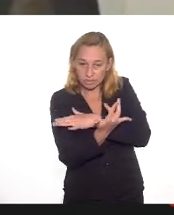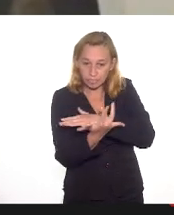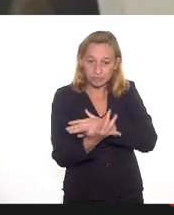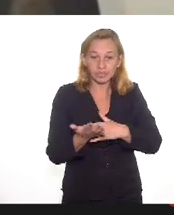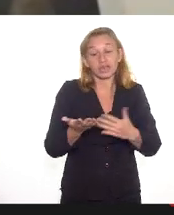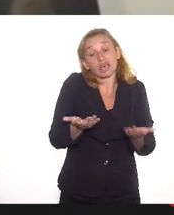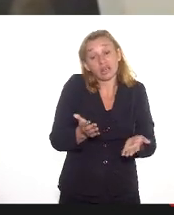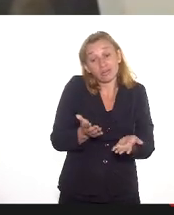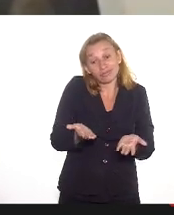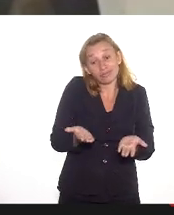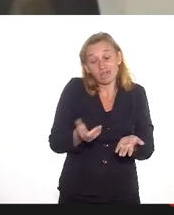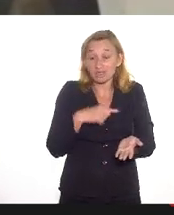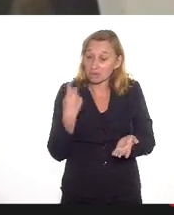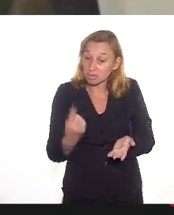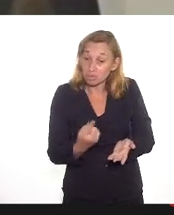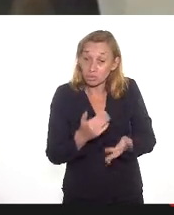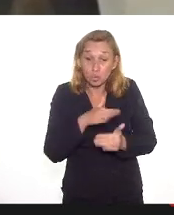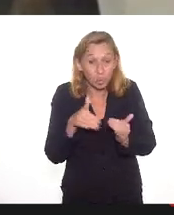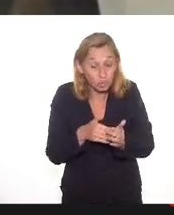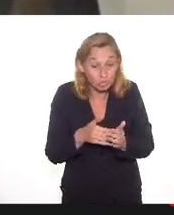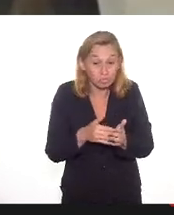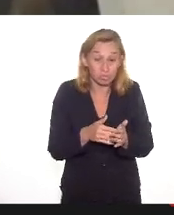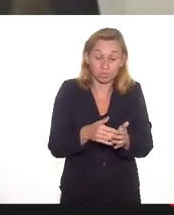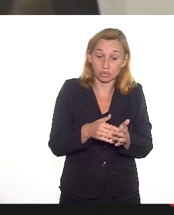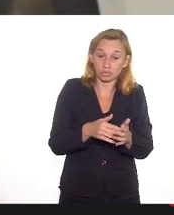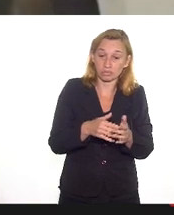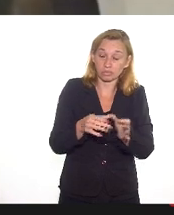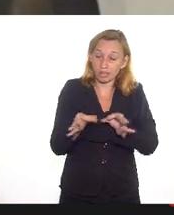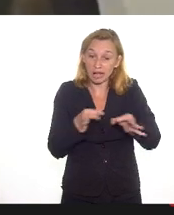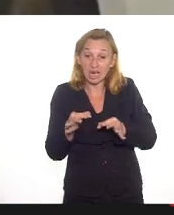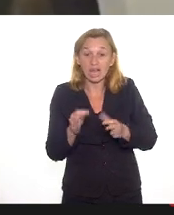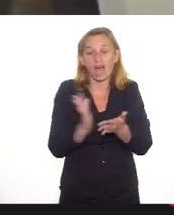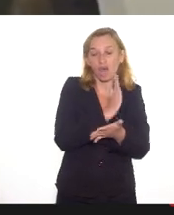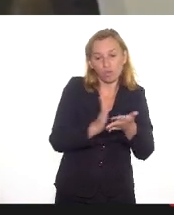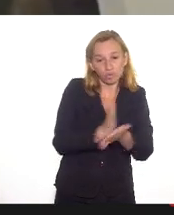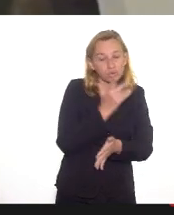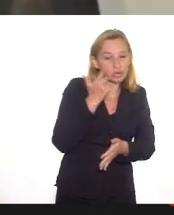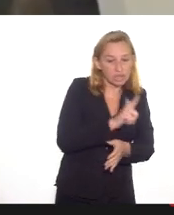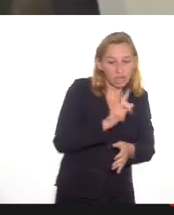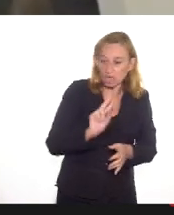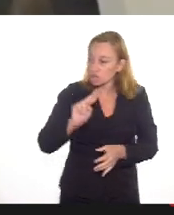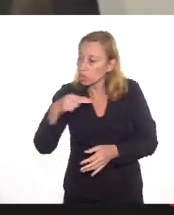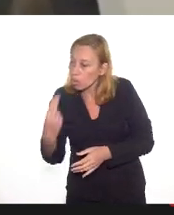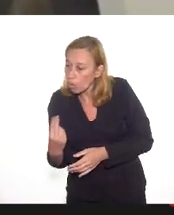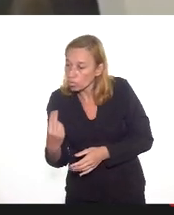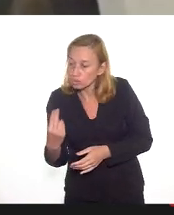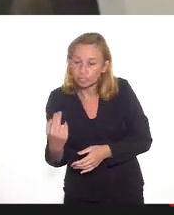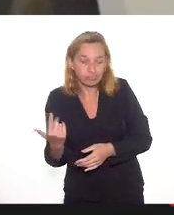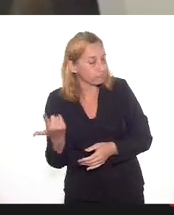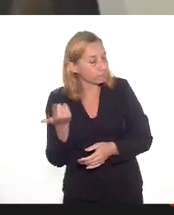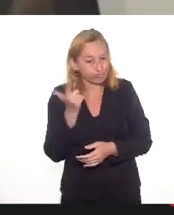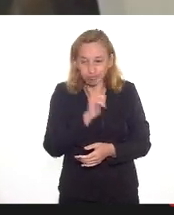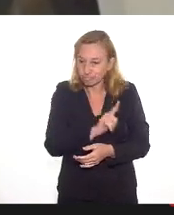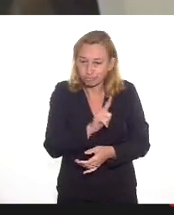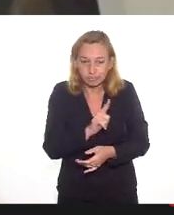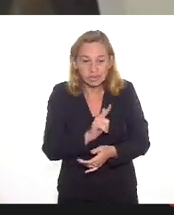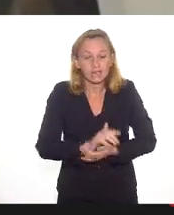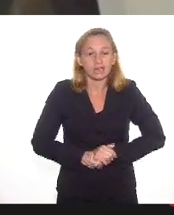estávamos todos preparados para isso. alguns que saíram melhor, é fato, e outros não tiveram a mesma sorte.